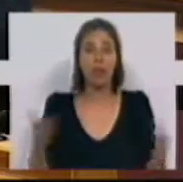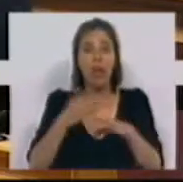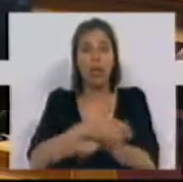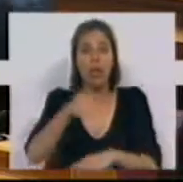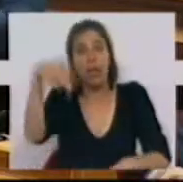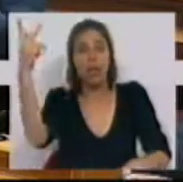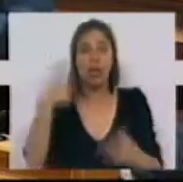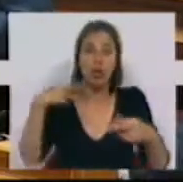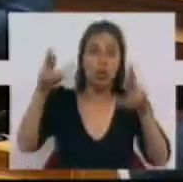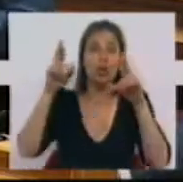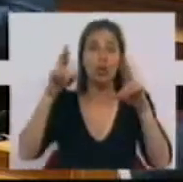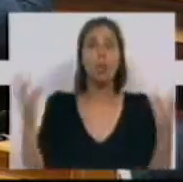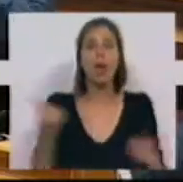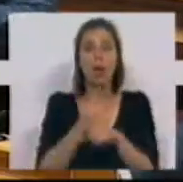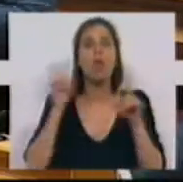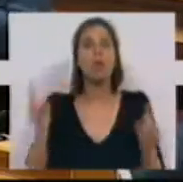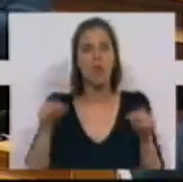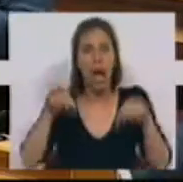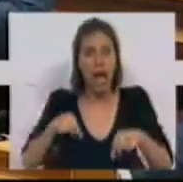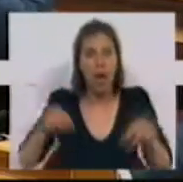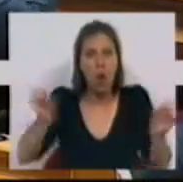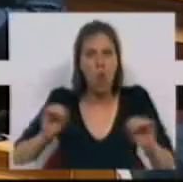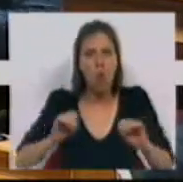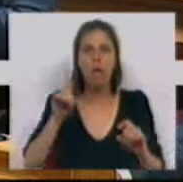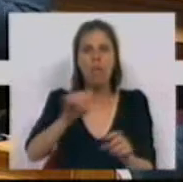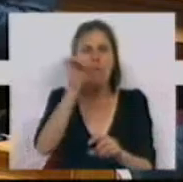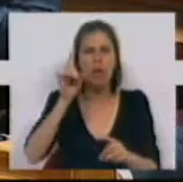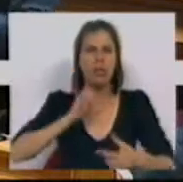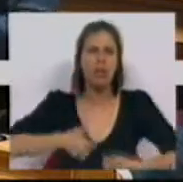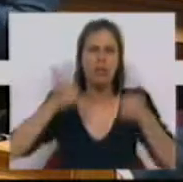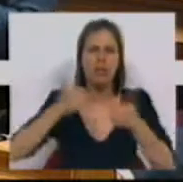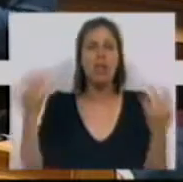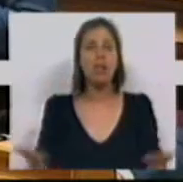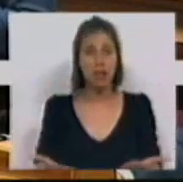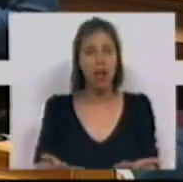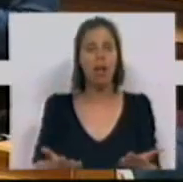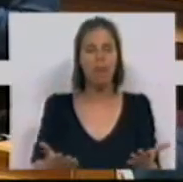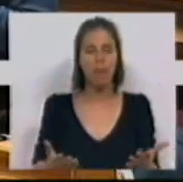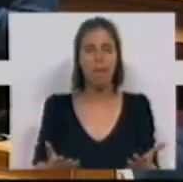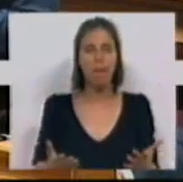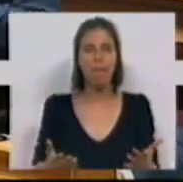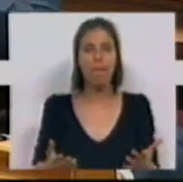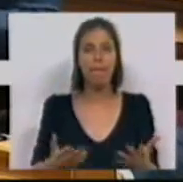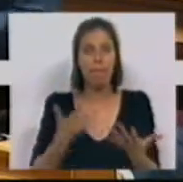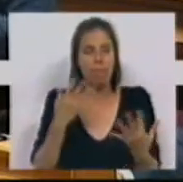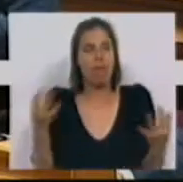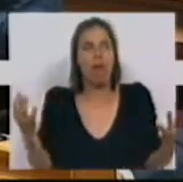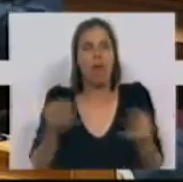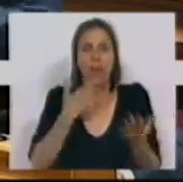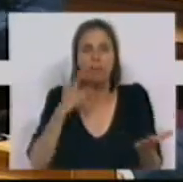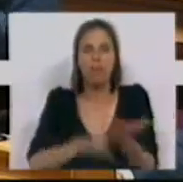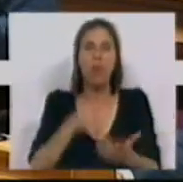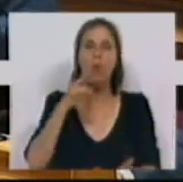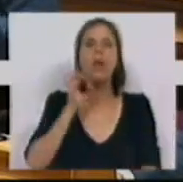em direto pela televisão, porque não estar aqui numa questão essencial e que era evidentemente